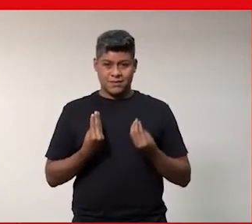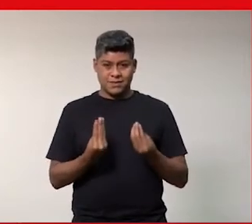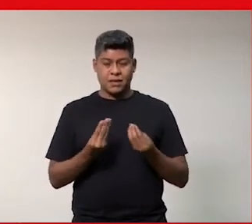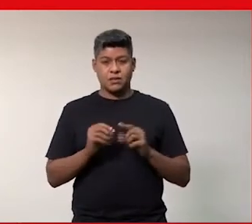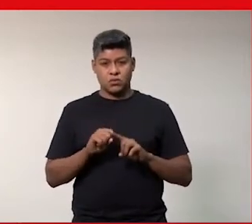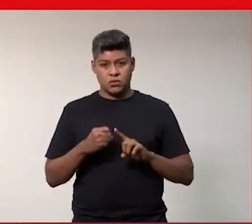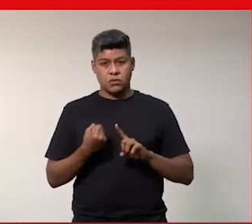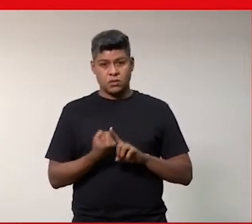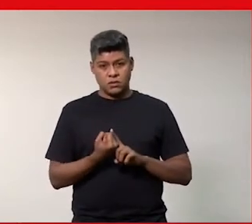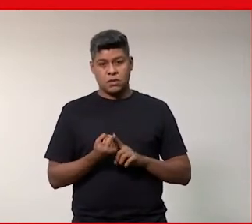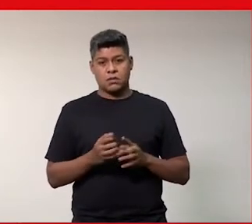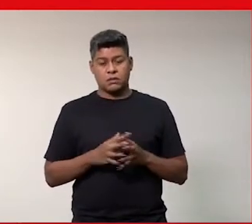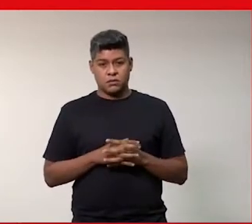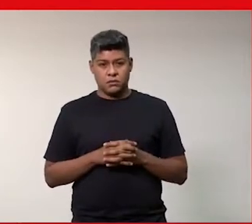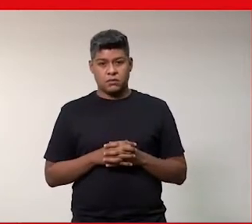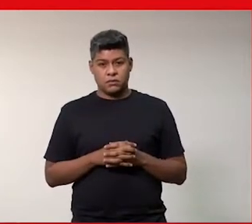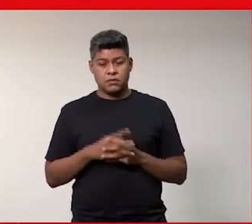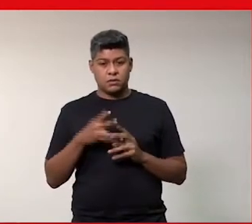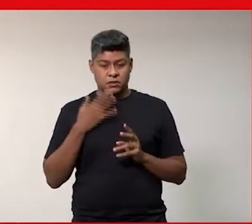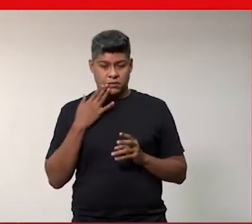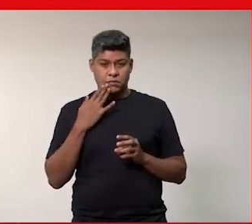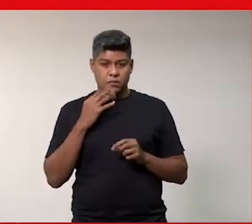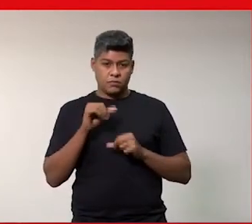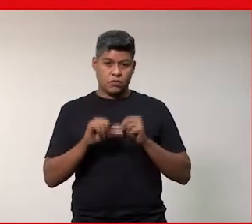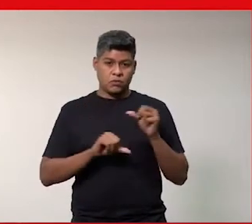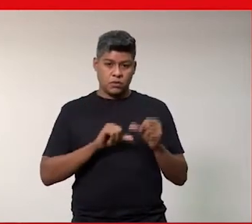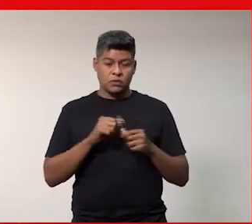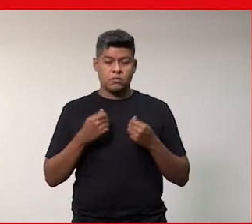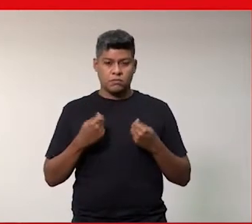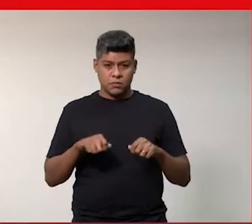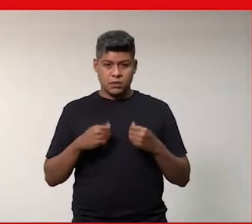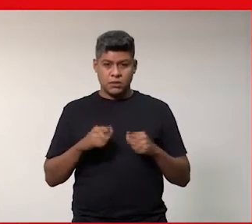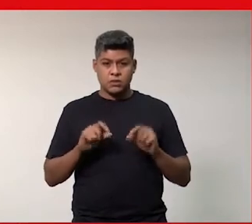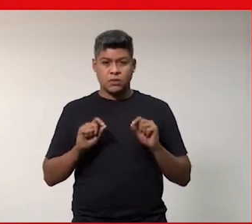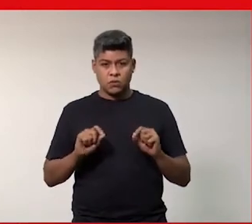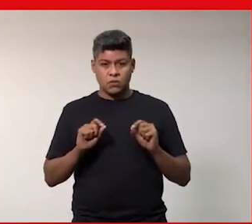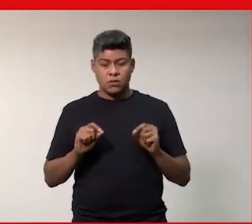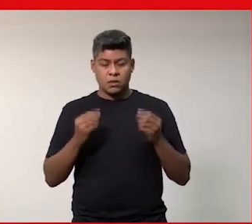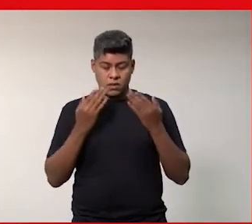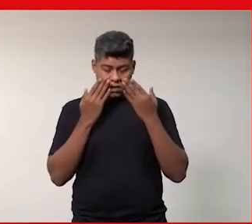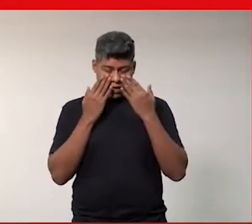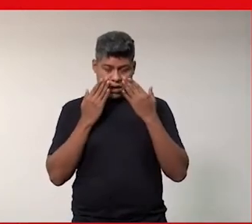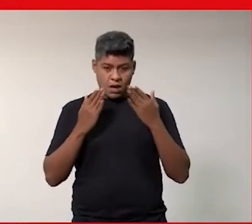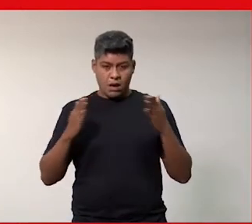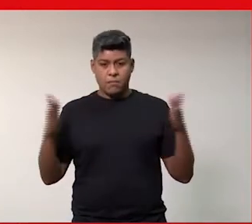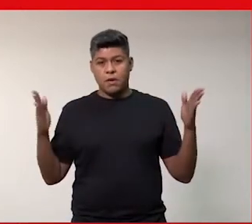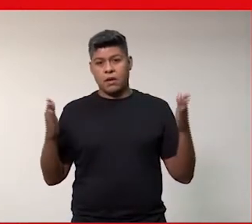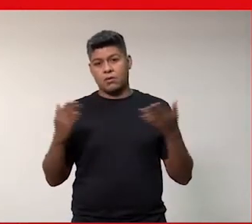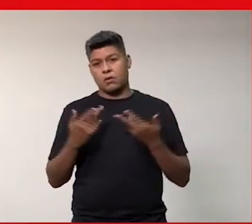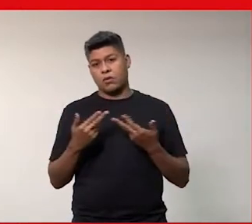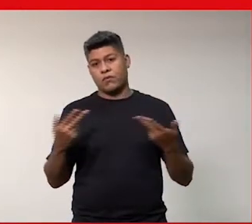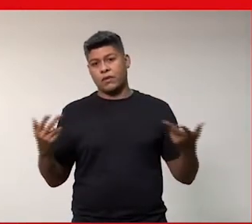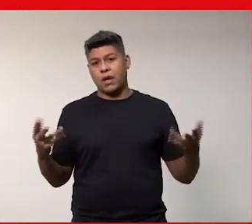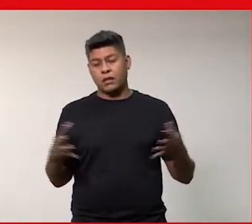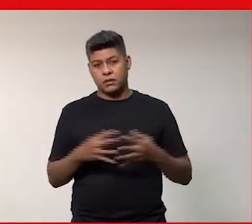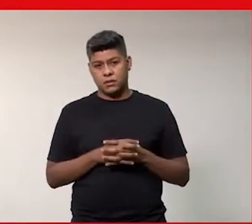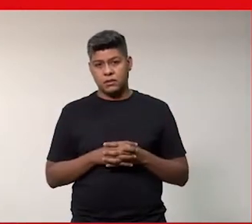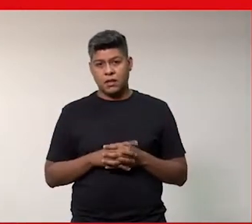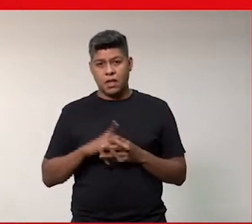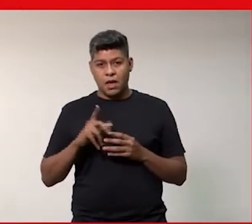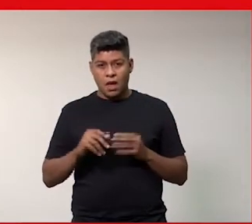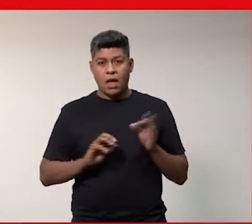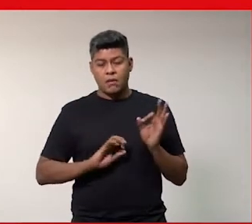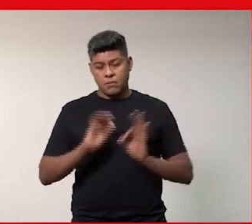está passando né por essas mudanças então você tem que estar muito muito aberto às novidades e você só vai estar